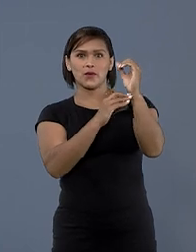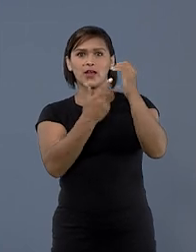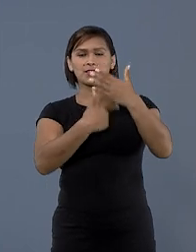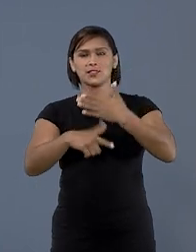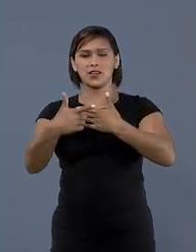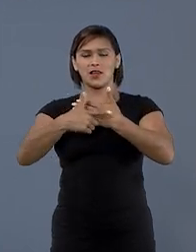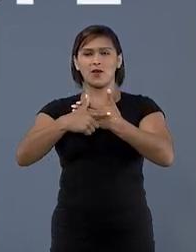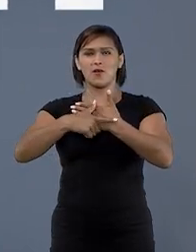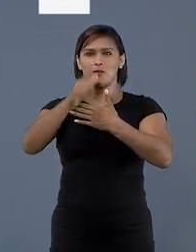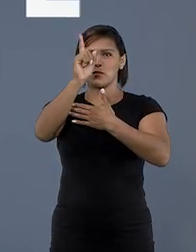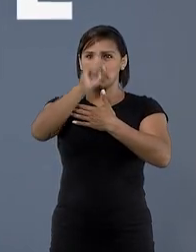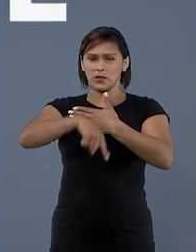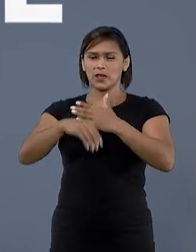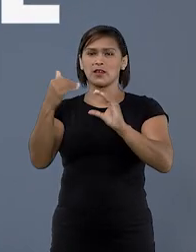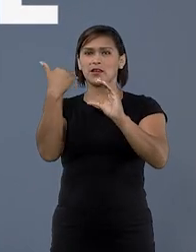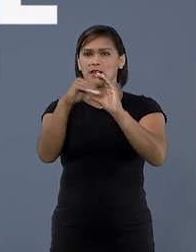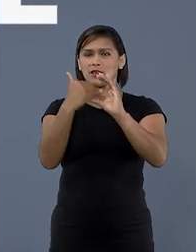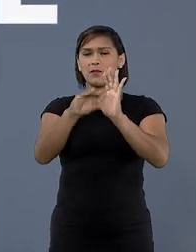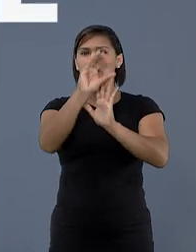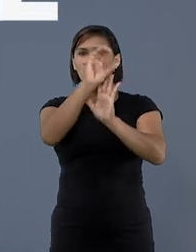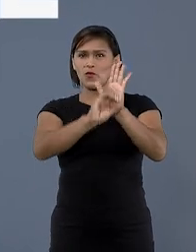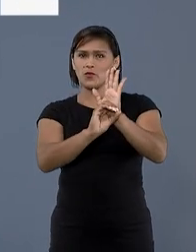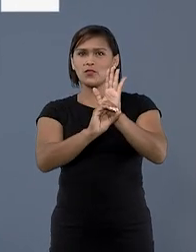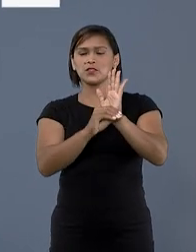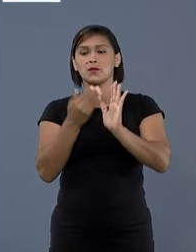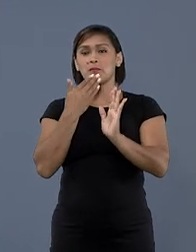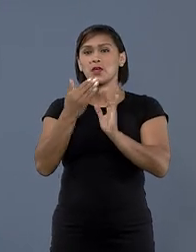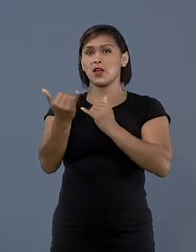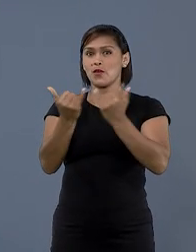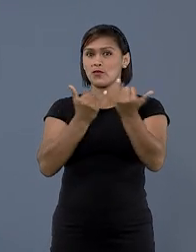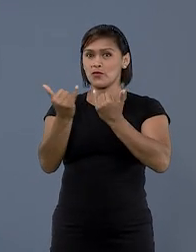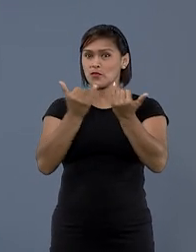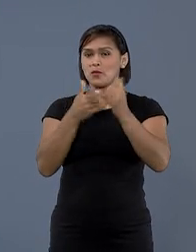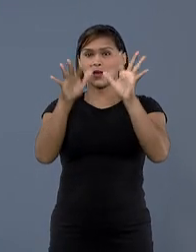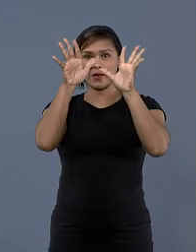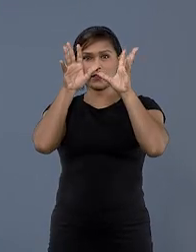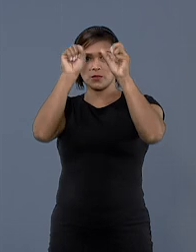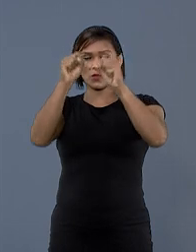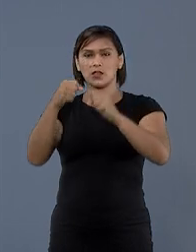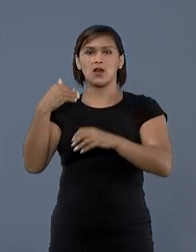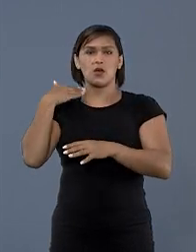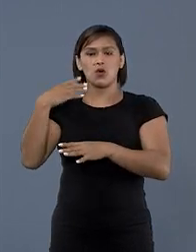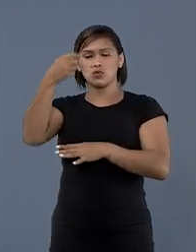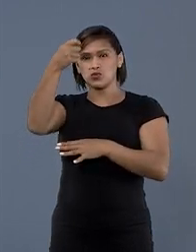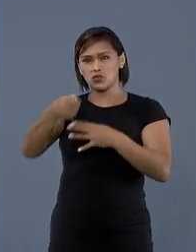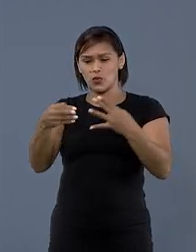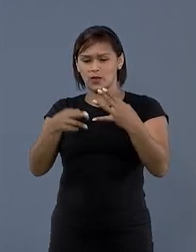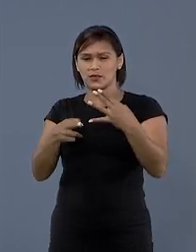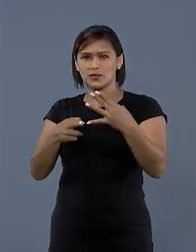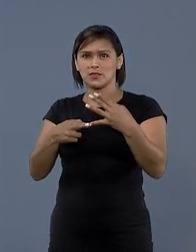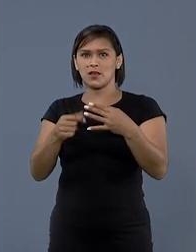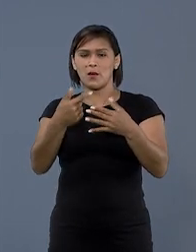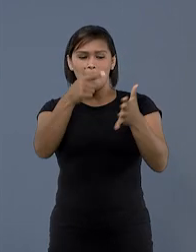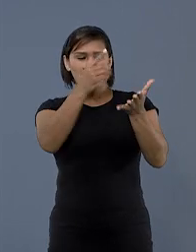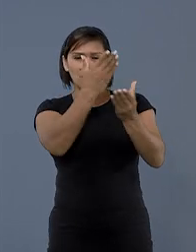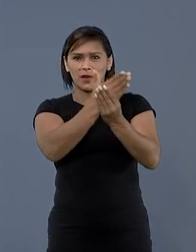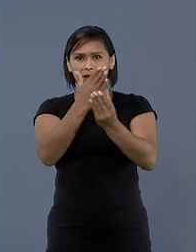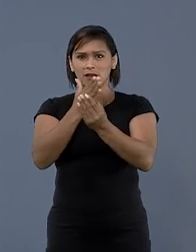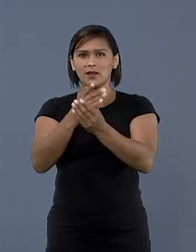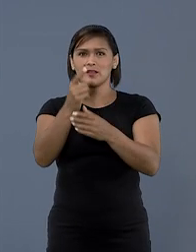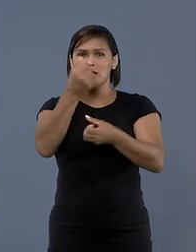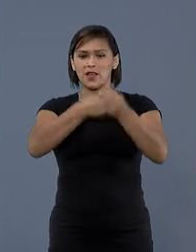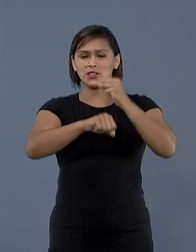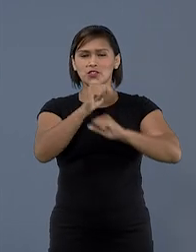é disponibilizado sempre que o STJ encaminha ofício, solicitando informações ao tribunal ou juízo de origem. Para cada